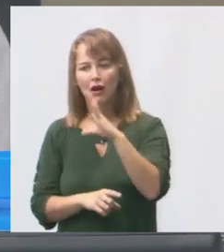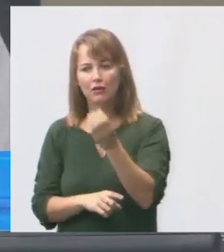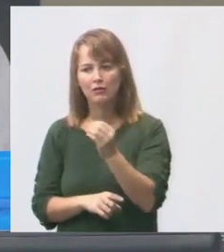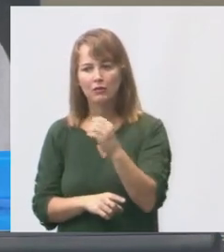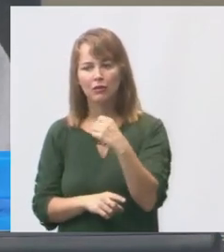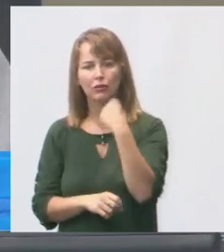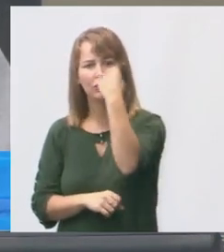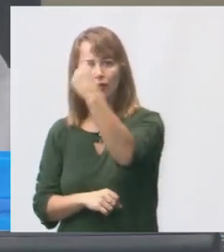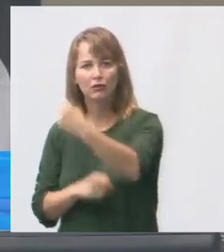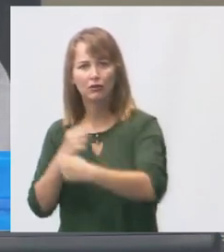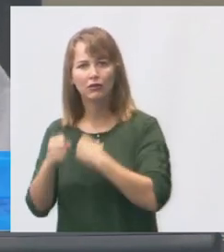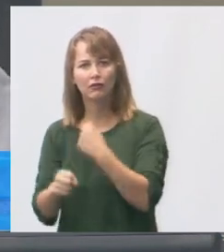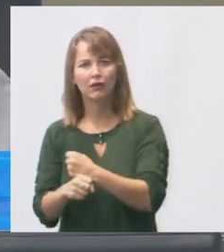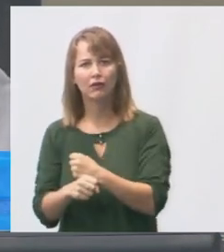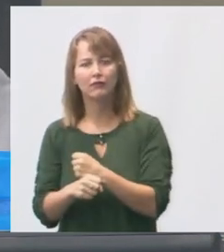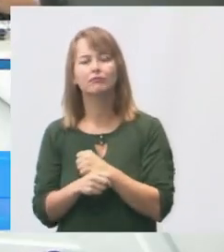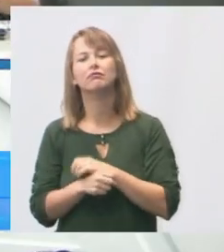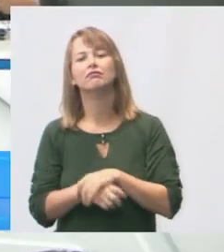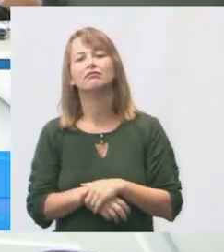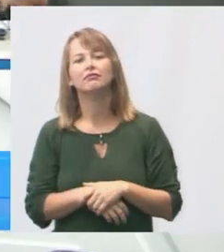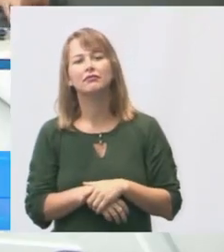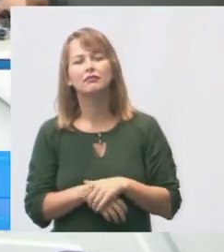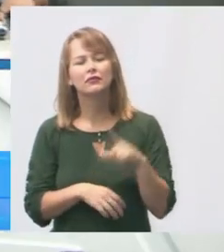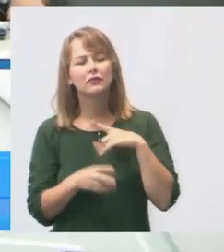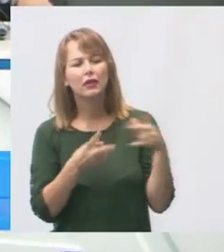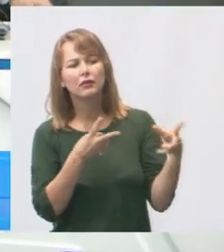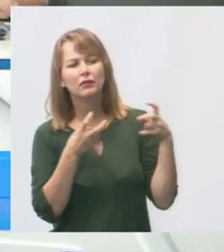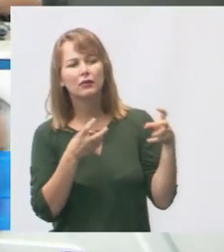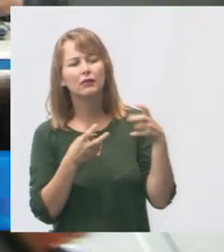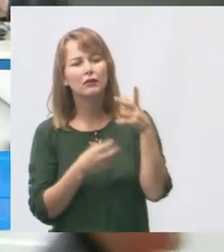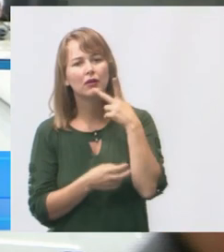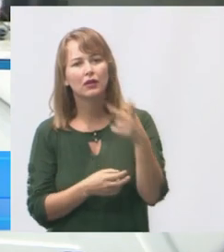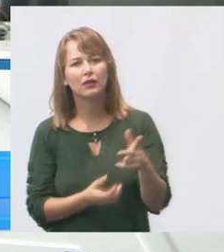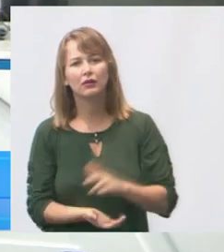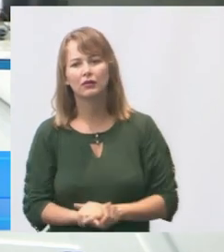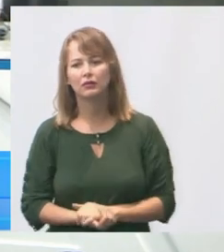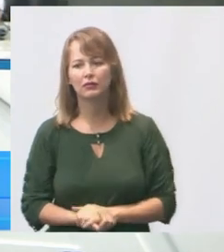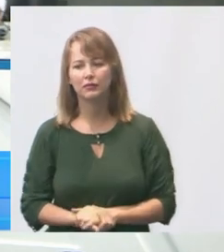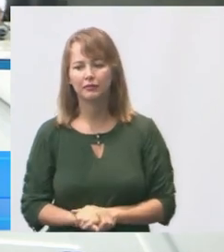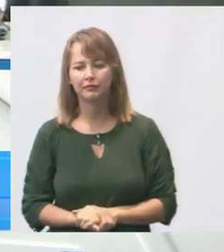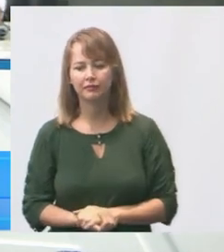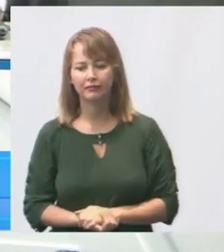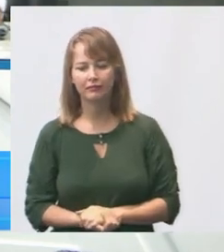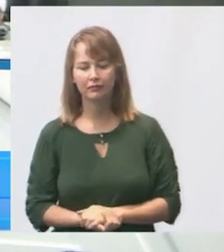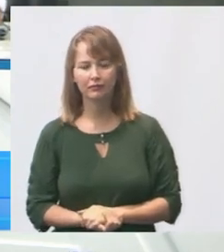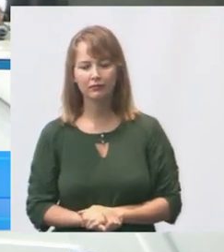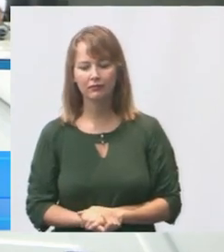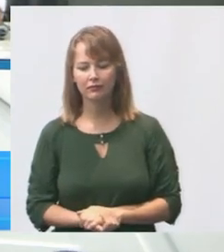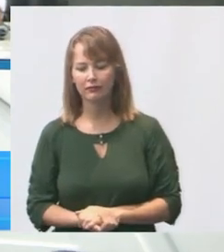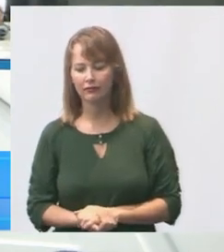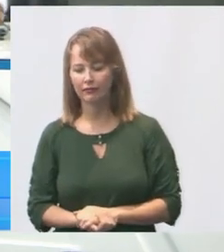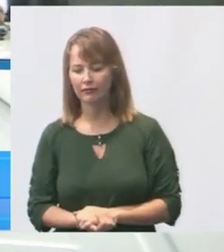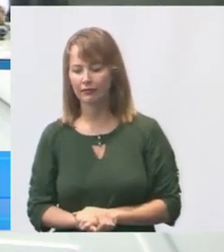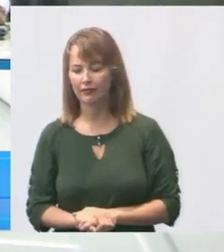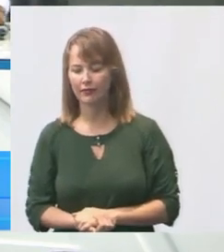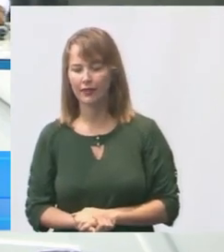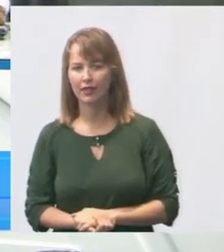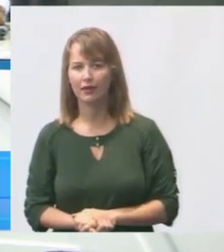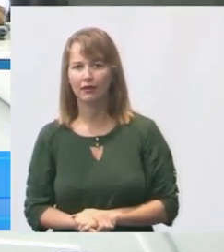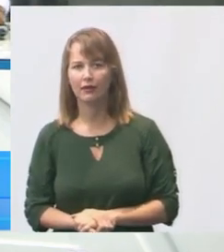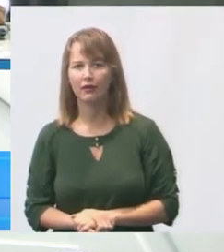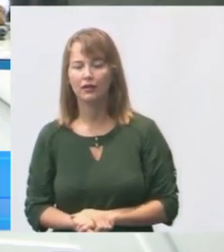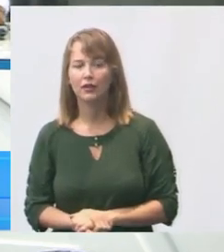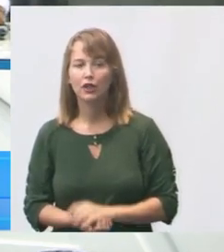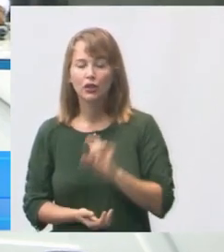alguma observação a fazer sobre as três respostas, as quatro respostas da Prefeitura? Só